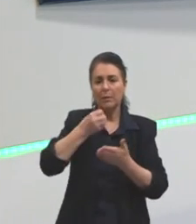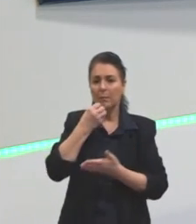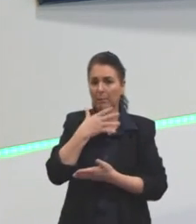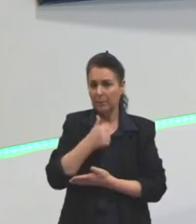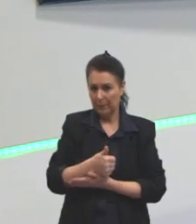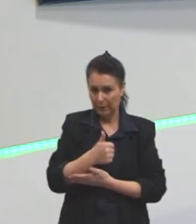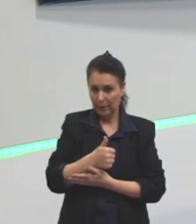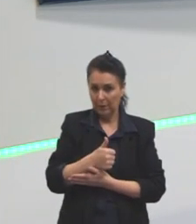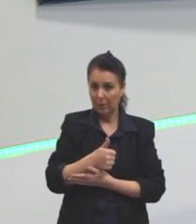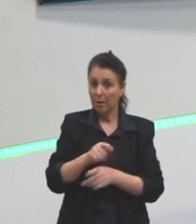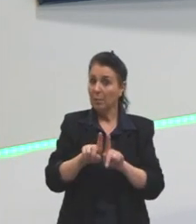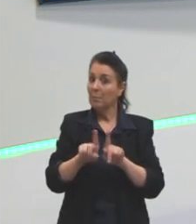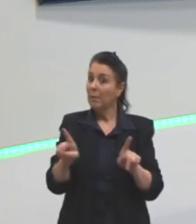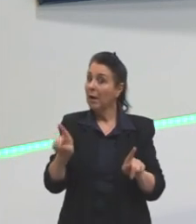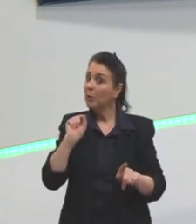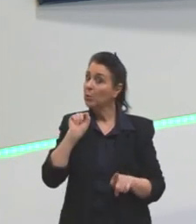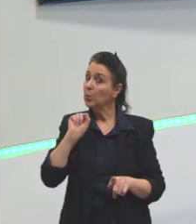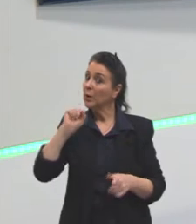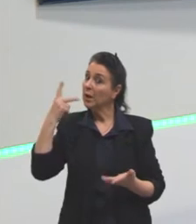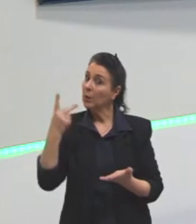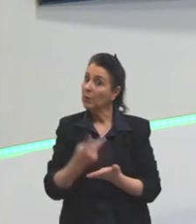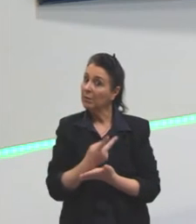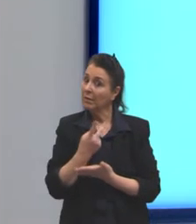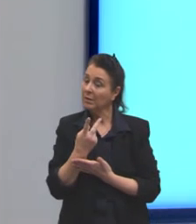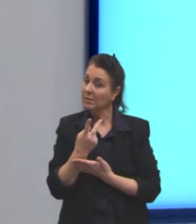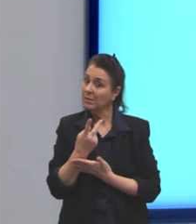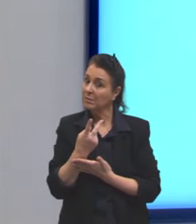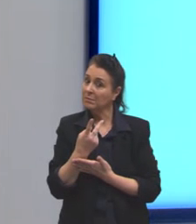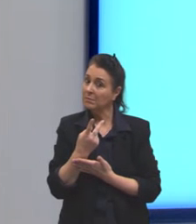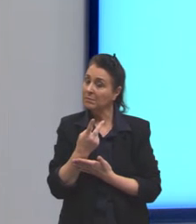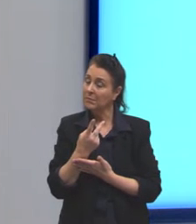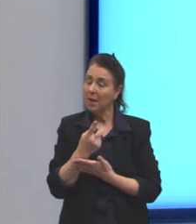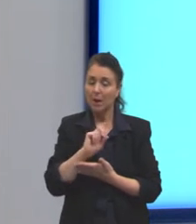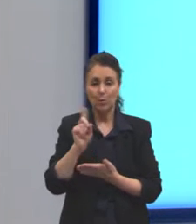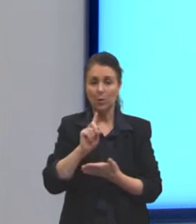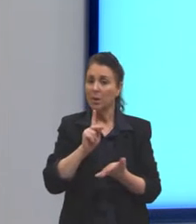Só que o que acontece? Isso aí é uma fake news.